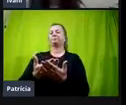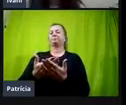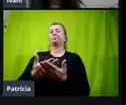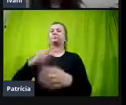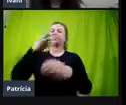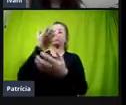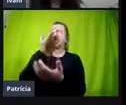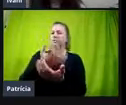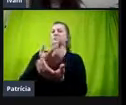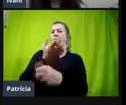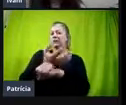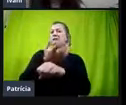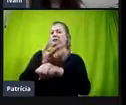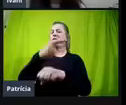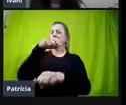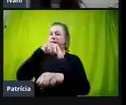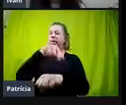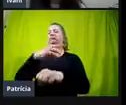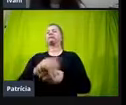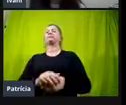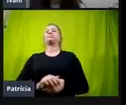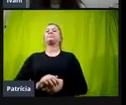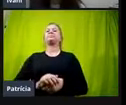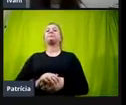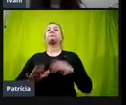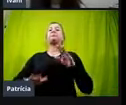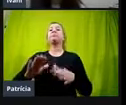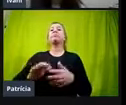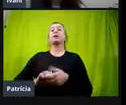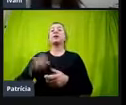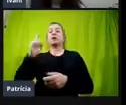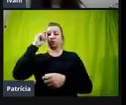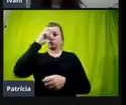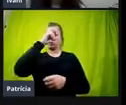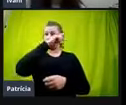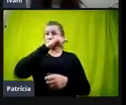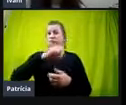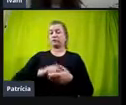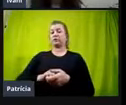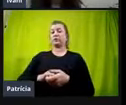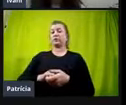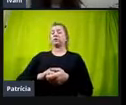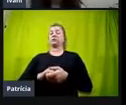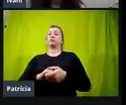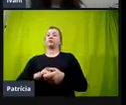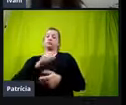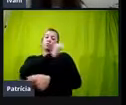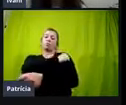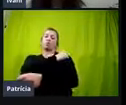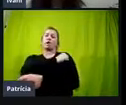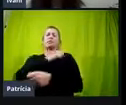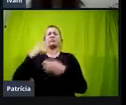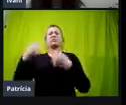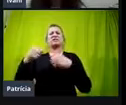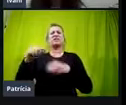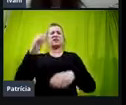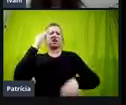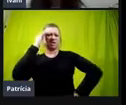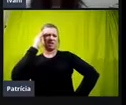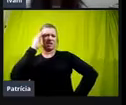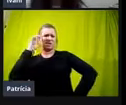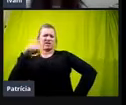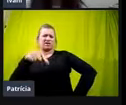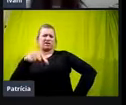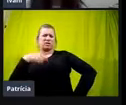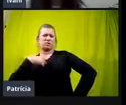específico, e aí, às vezes é difícil você fazer o aluno conseguir entender que ele também faz parte daquilo